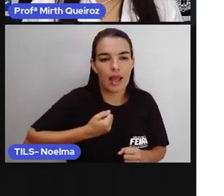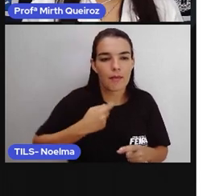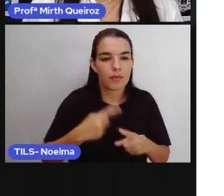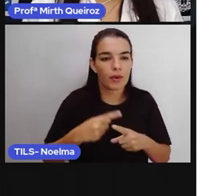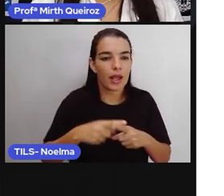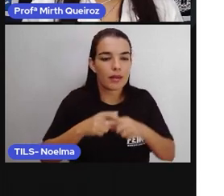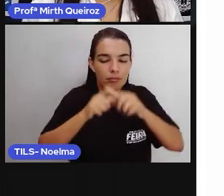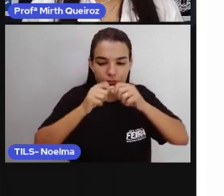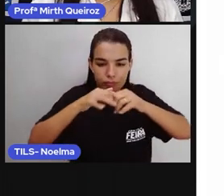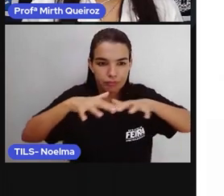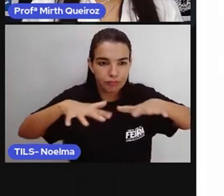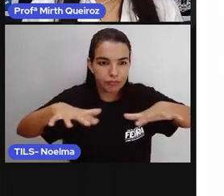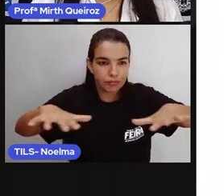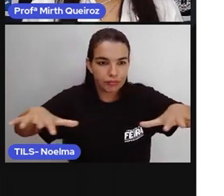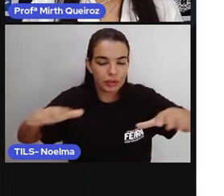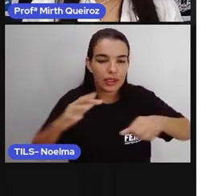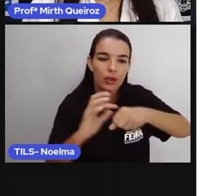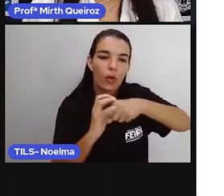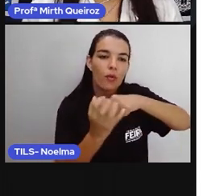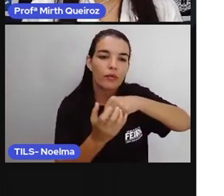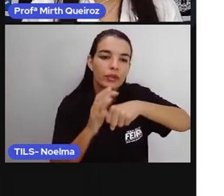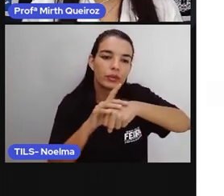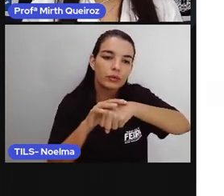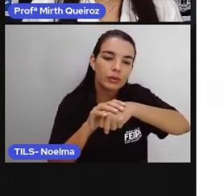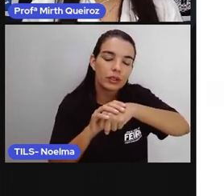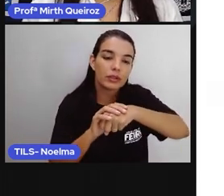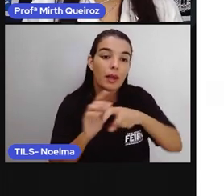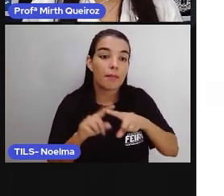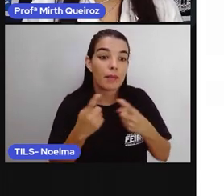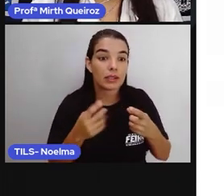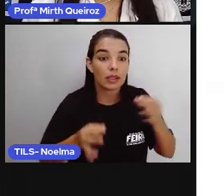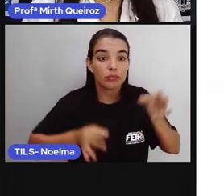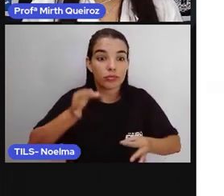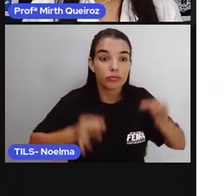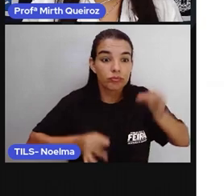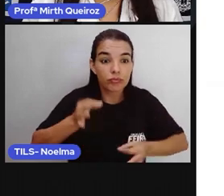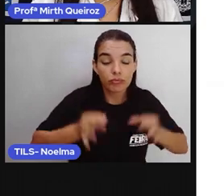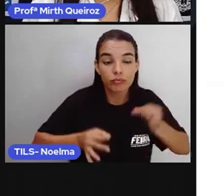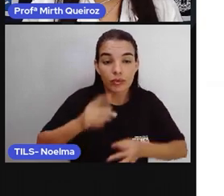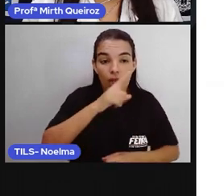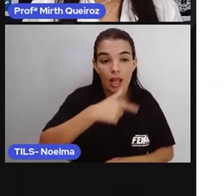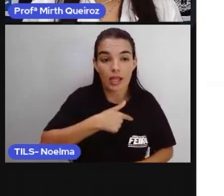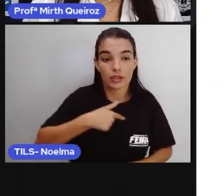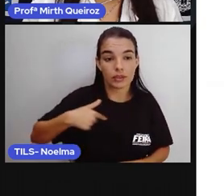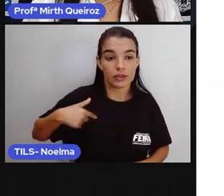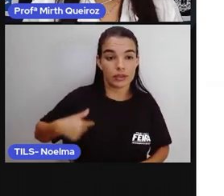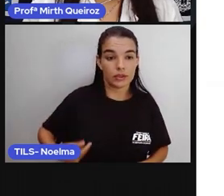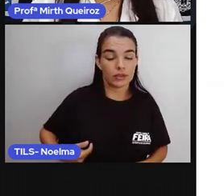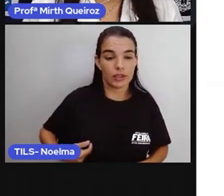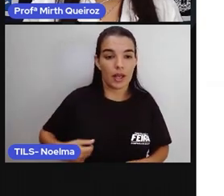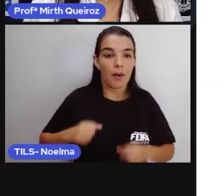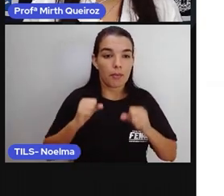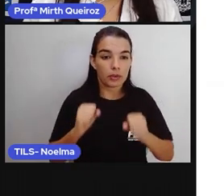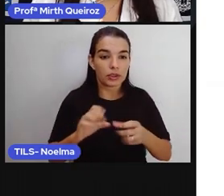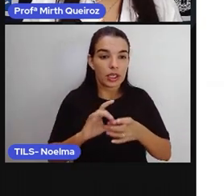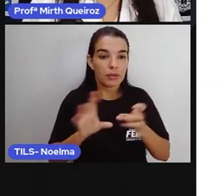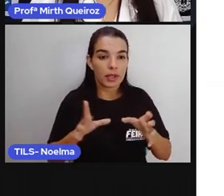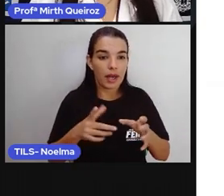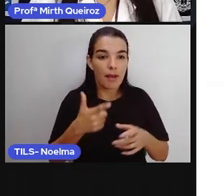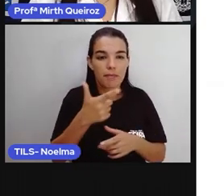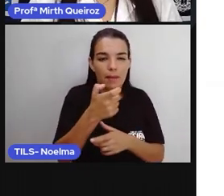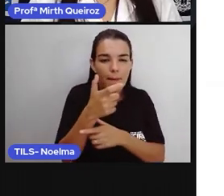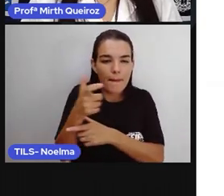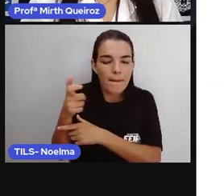O mais alto nível do tribunal da China, o Supremo Tribunal Popular, deve aprovar nesta sexta-feira a matança em março de pacientes